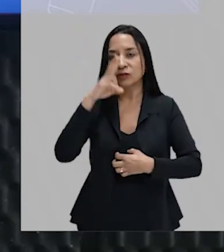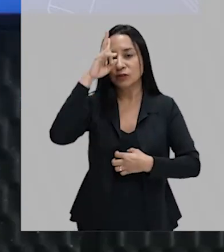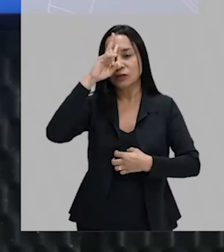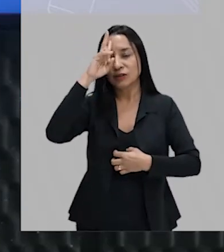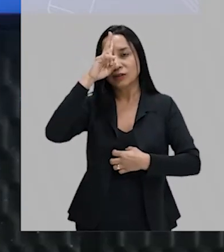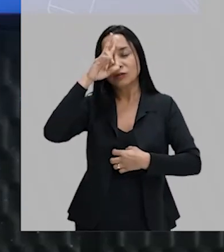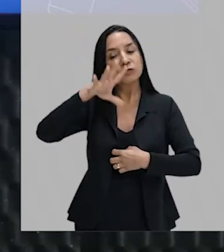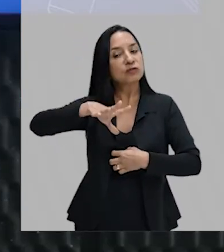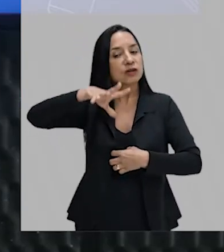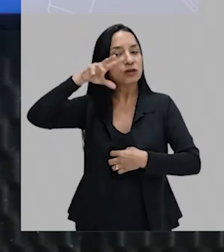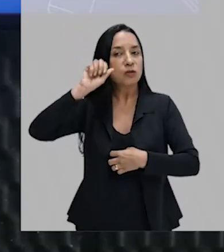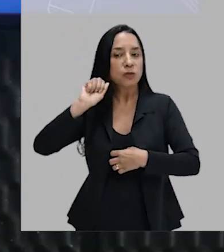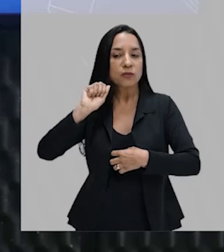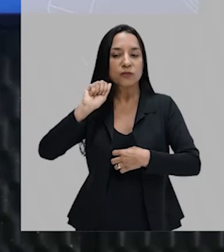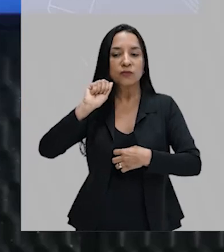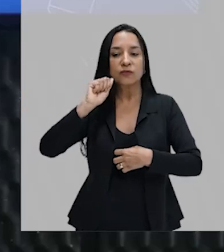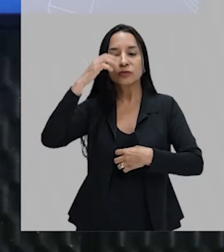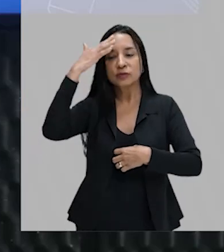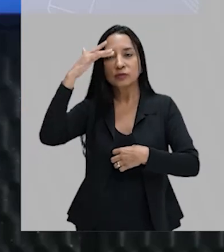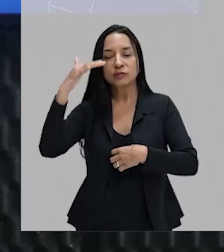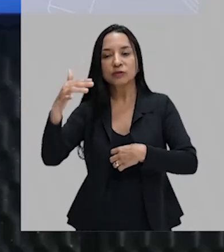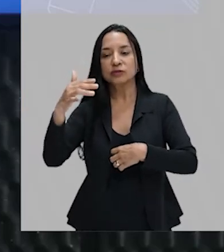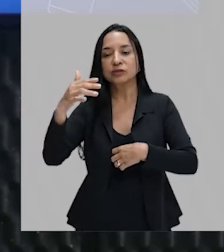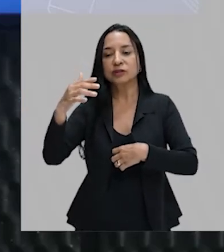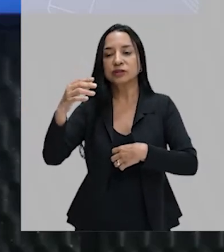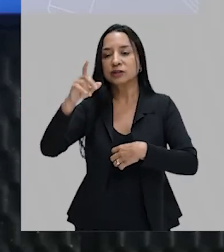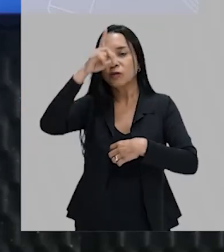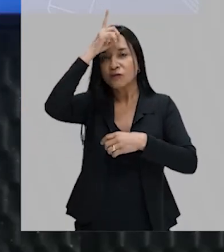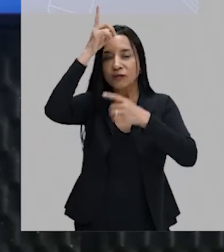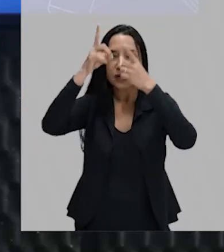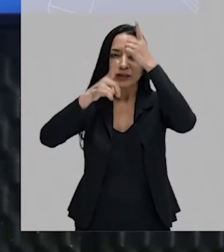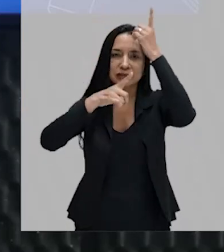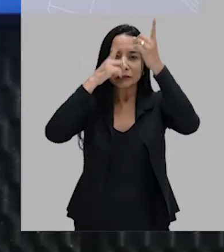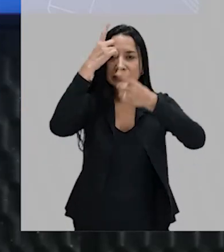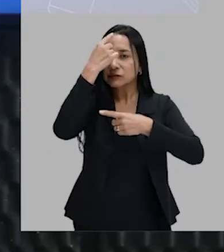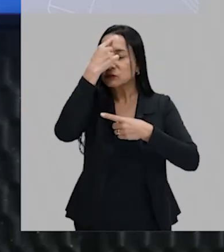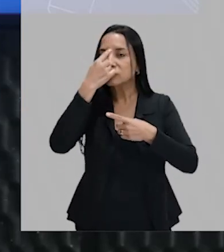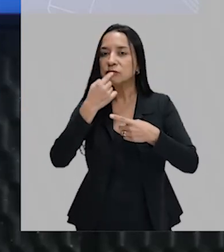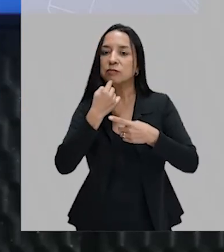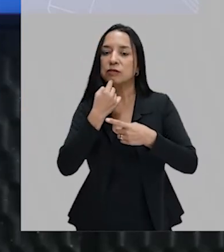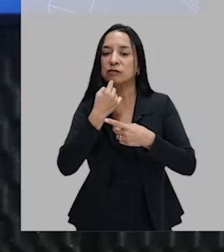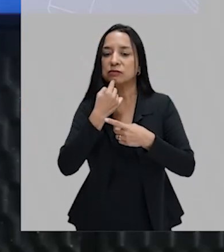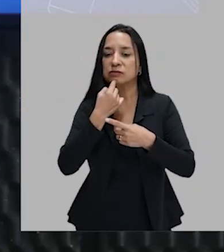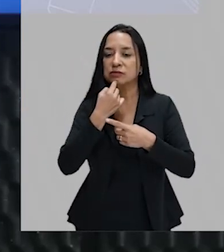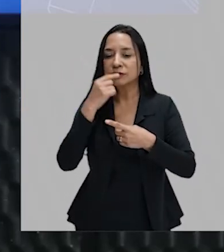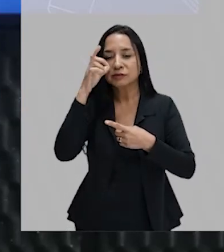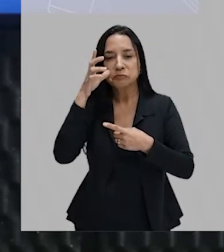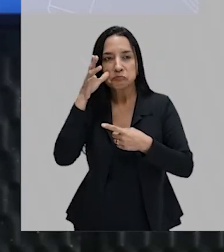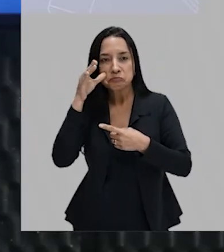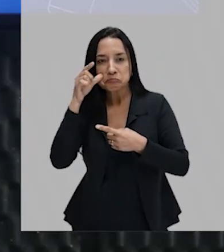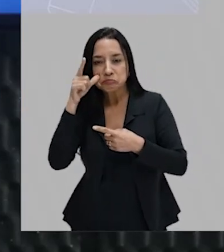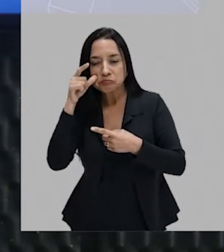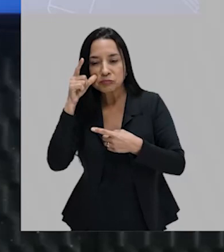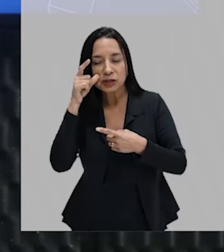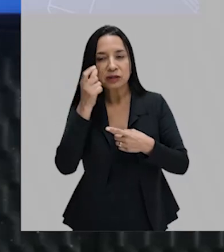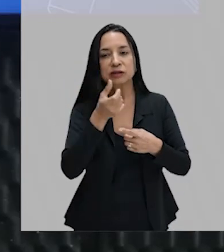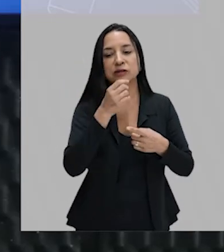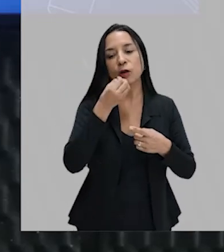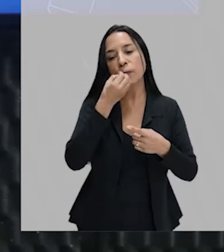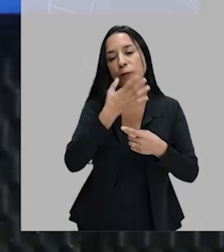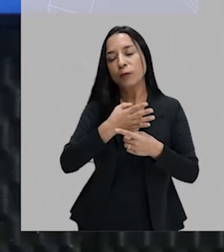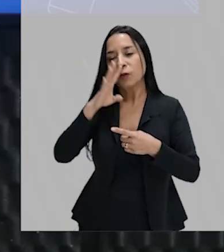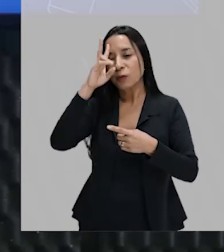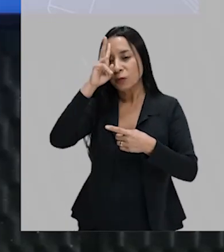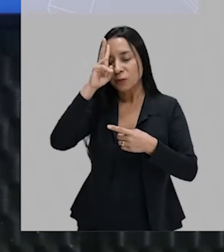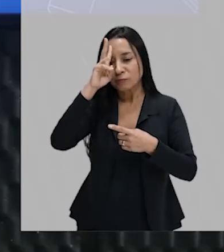e que a nossa imaginação vai criando os cenários, e que é interessante, por isso é bom a gente ler, porque a gente lê, a gente viaja,